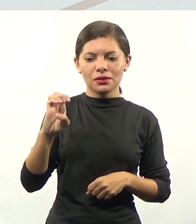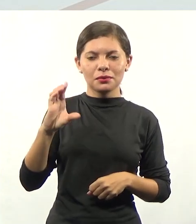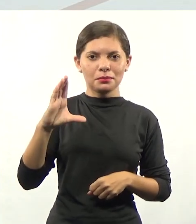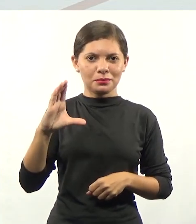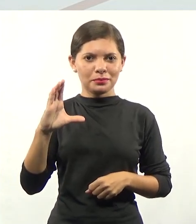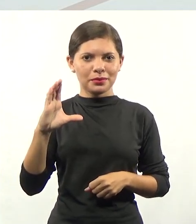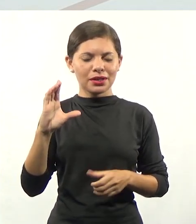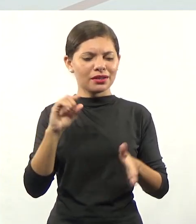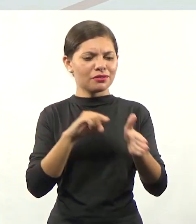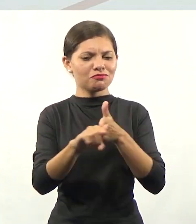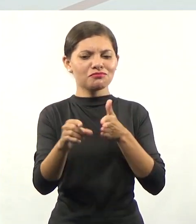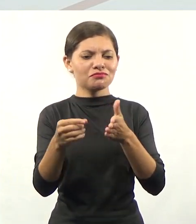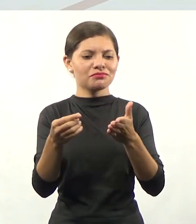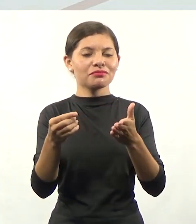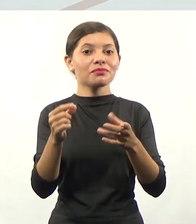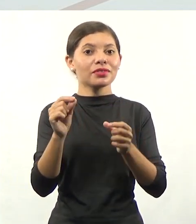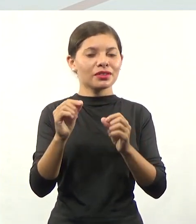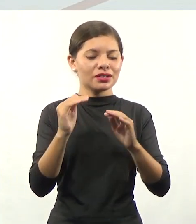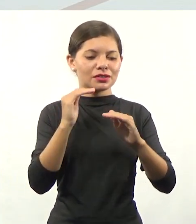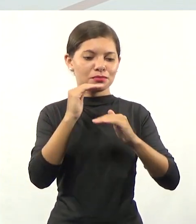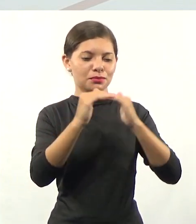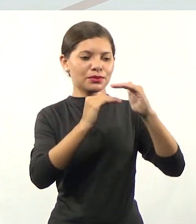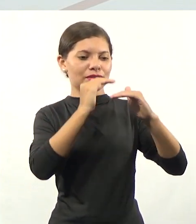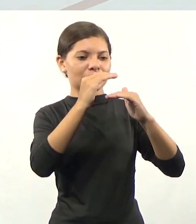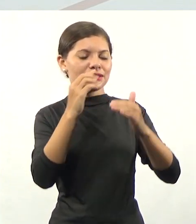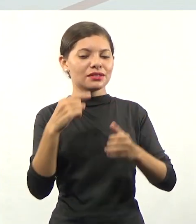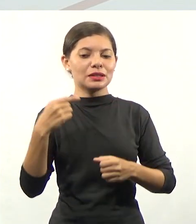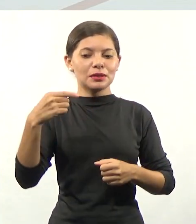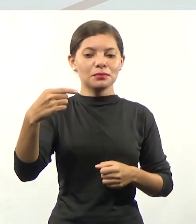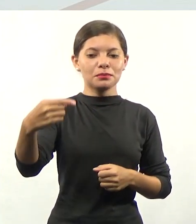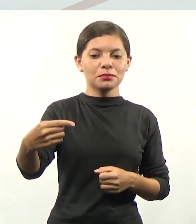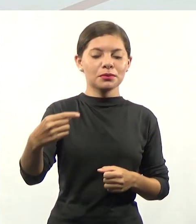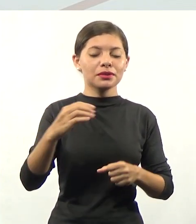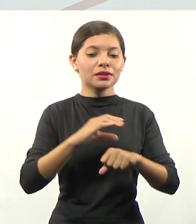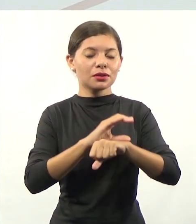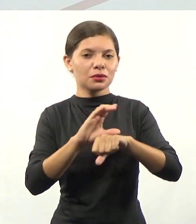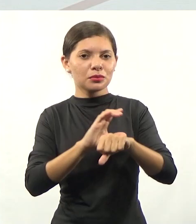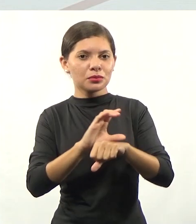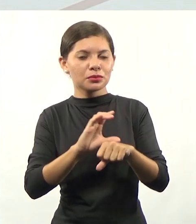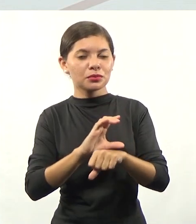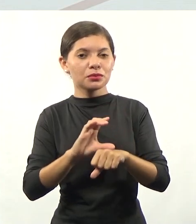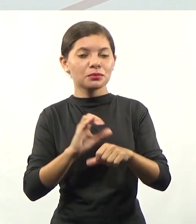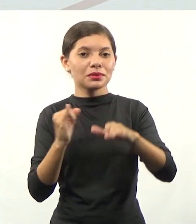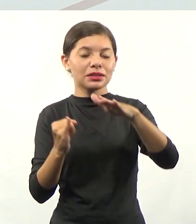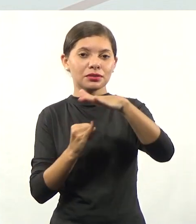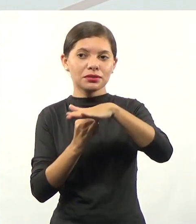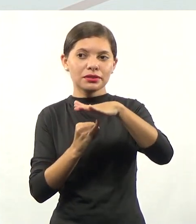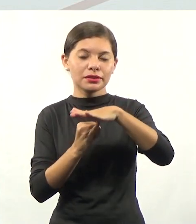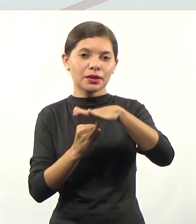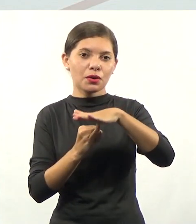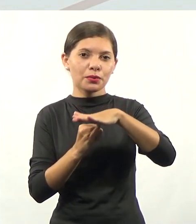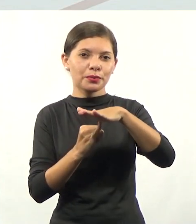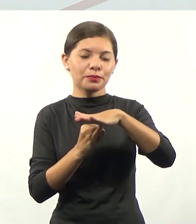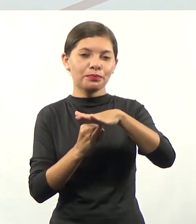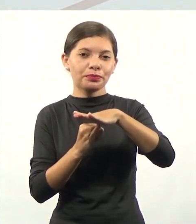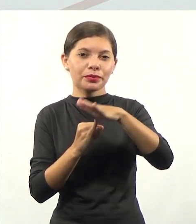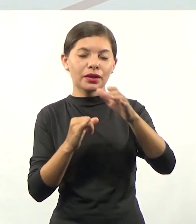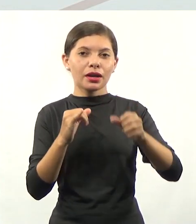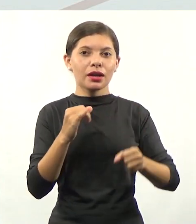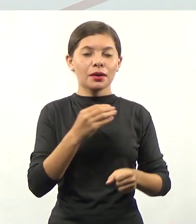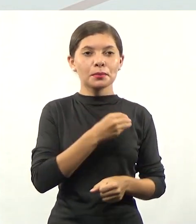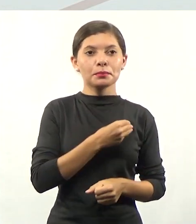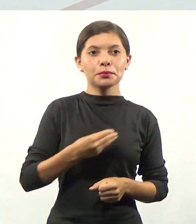reconhecimento é esse processo depois que o curso para as instituições públicas, depois que o curso é iniciado,